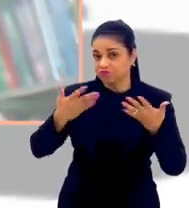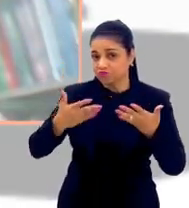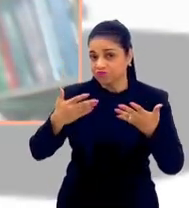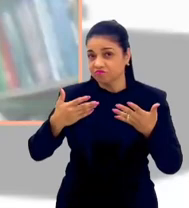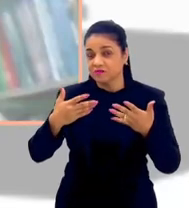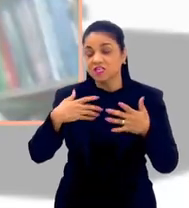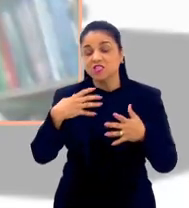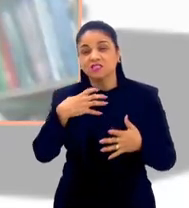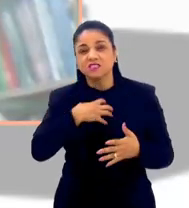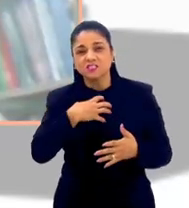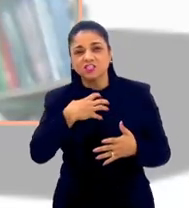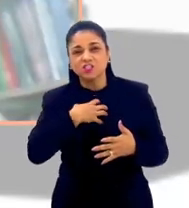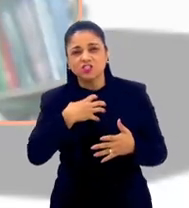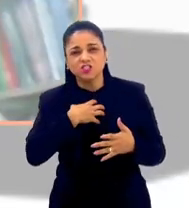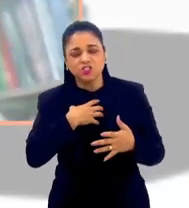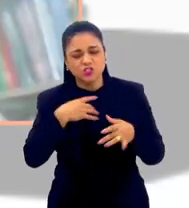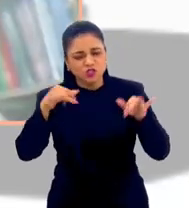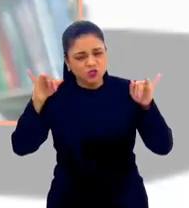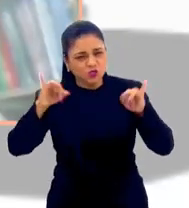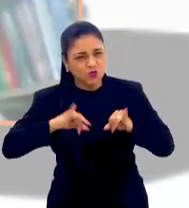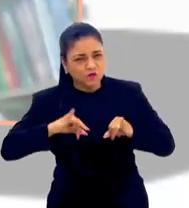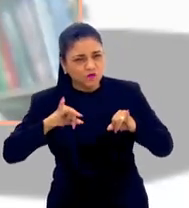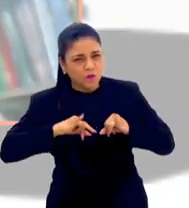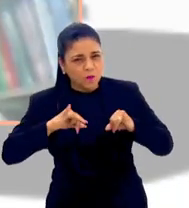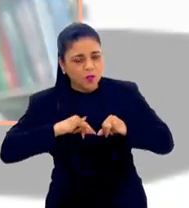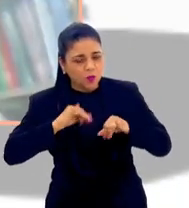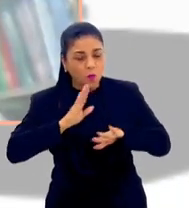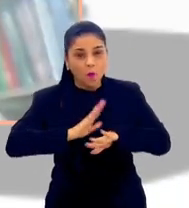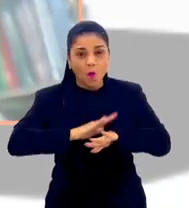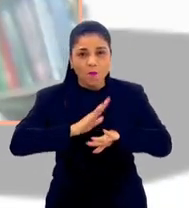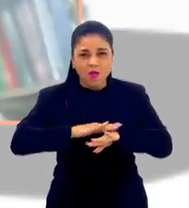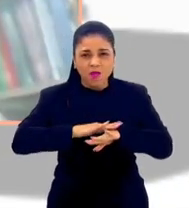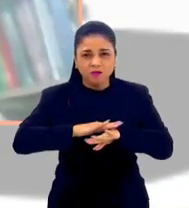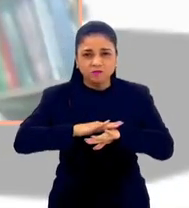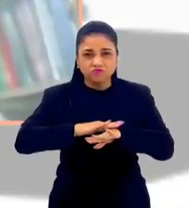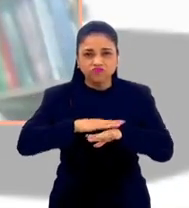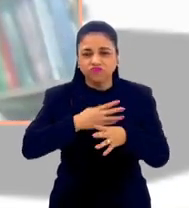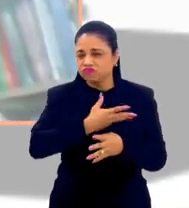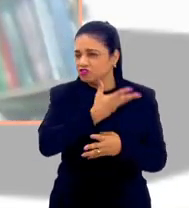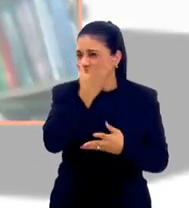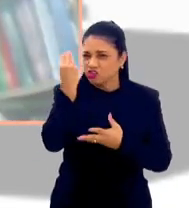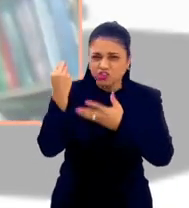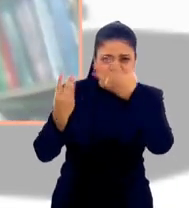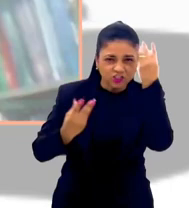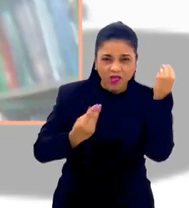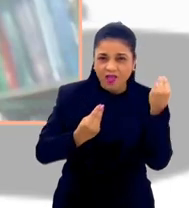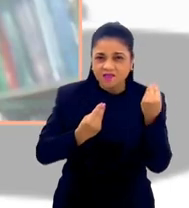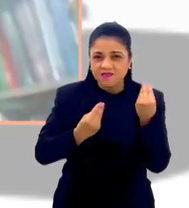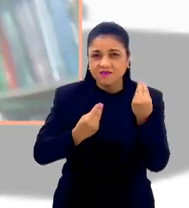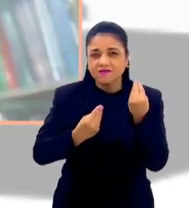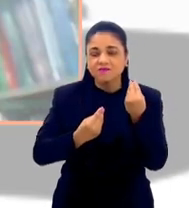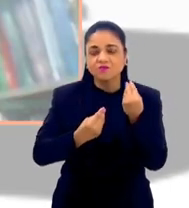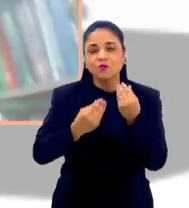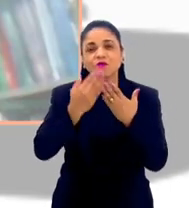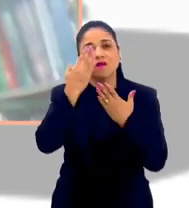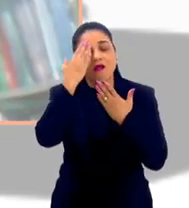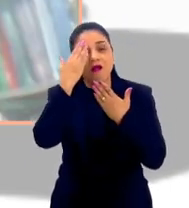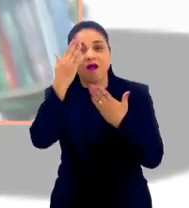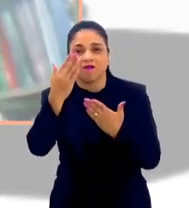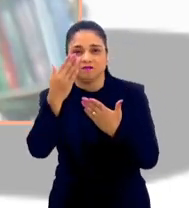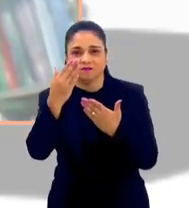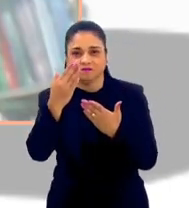gente sinta as dores do momento presente e apague e esqueça da memória tudo aquilo pelo qual a gente precisa agradecer.